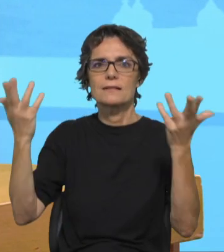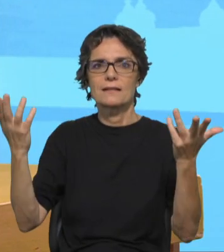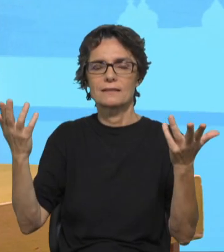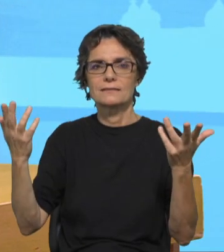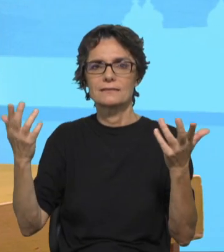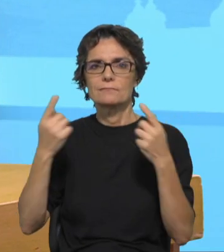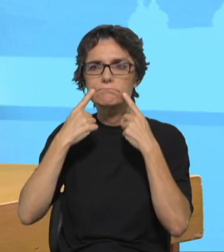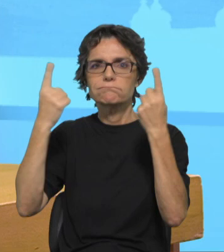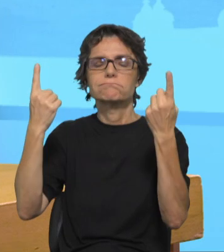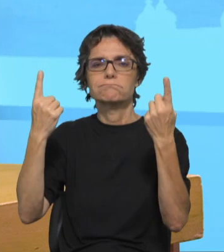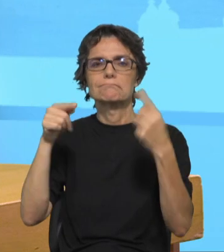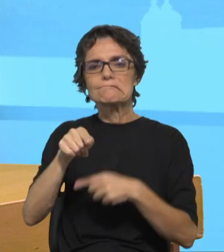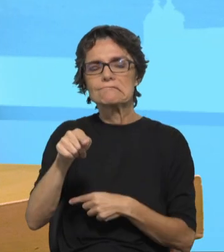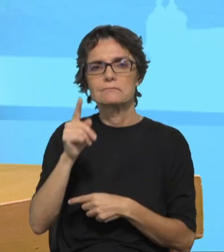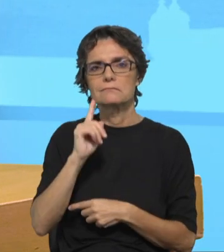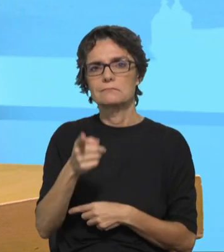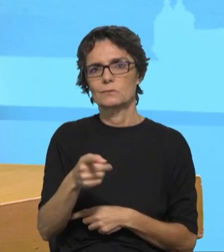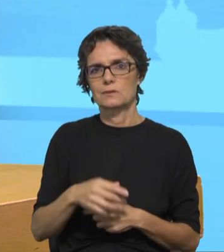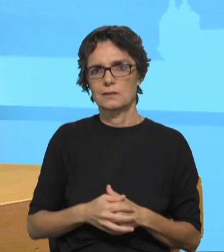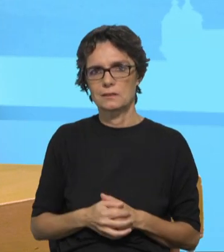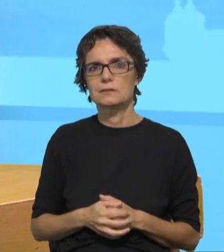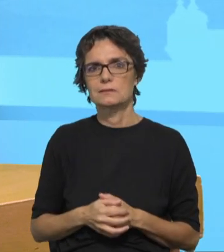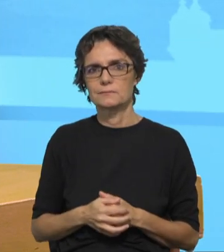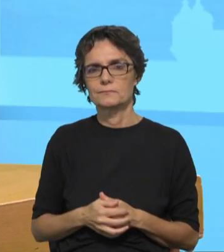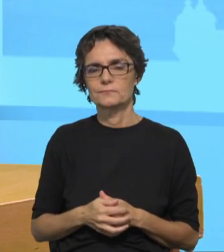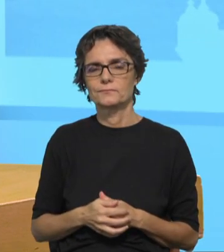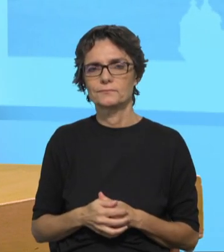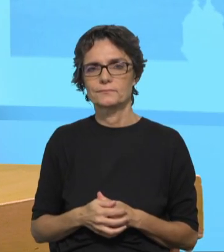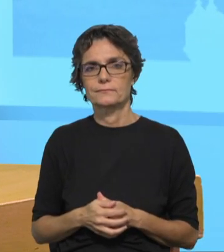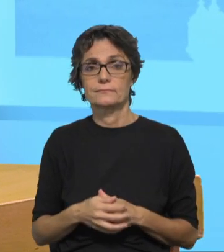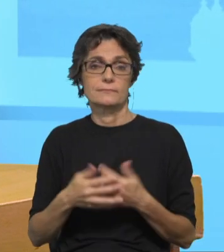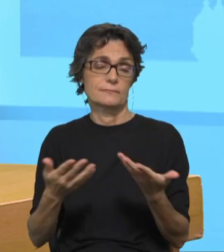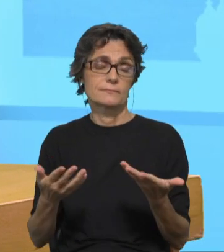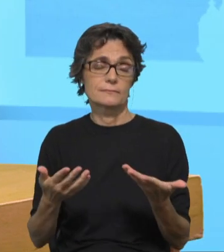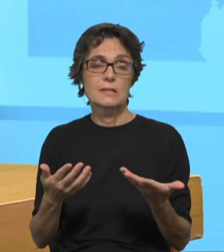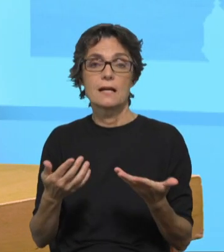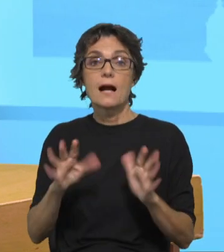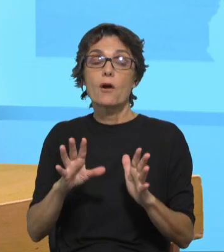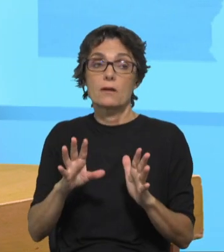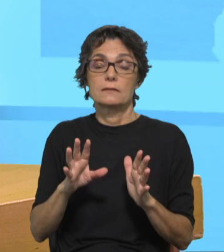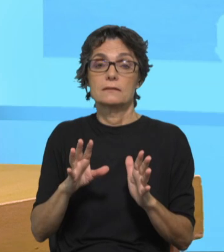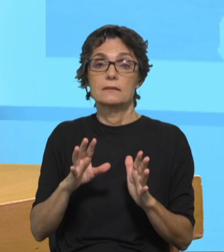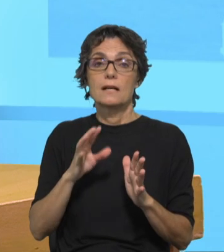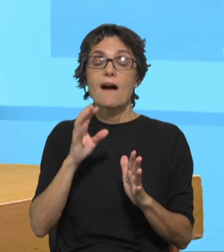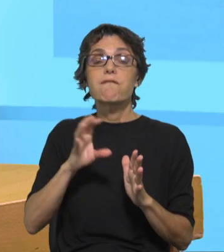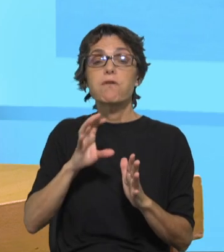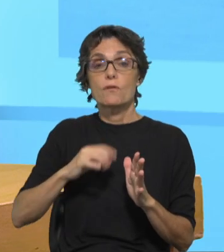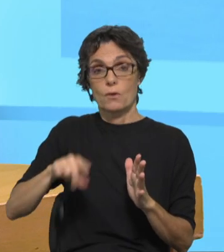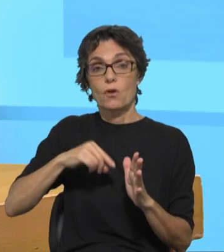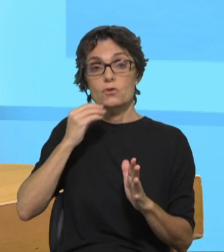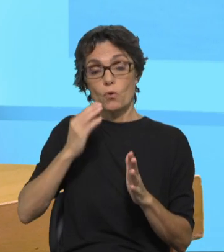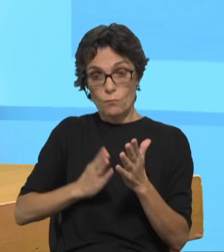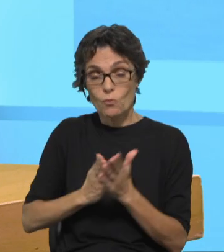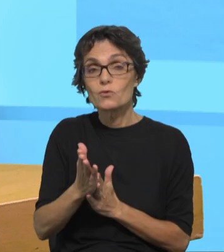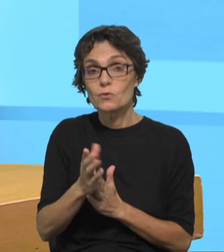poder. Eu acho que isso foi um bocadinho desmitificado. Não quer dizer que eu não volte, mas isso vai depender da forma como nós